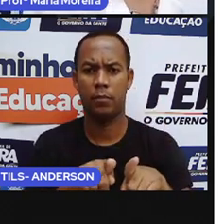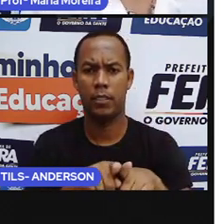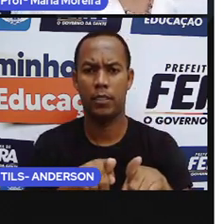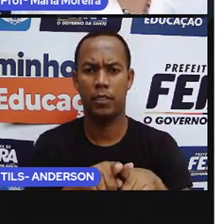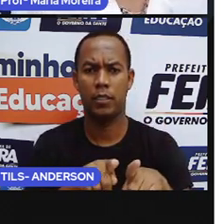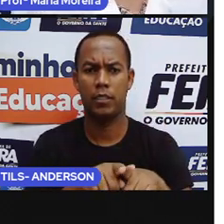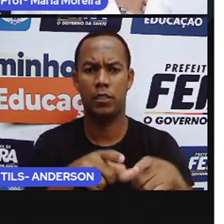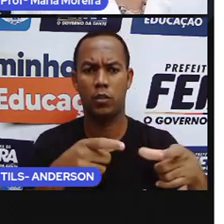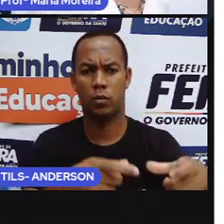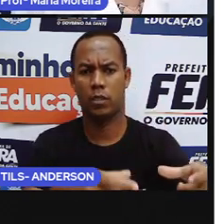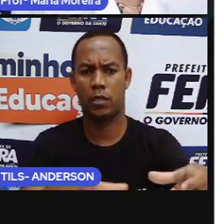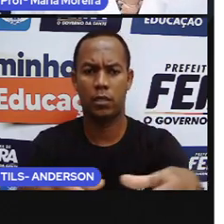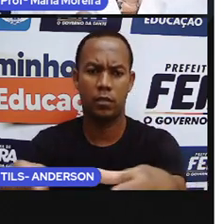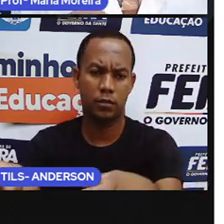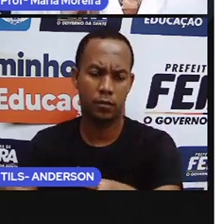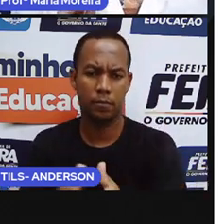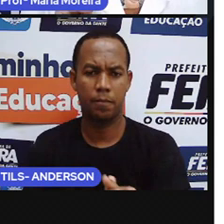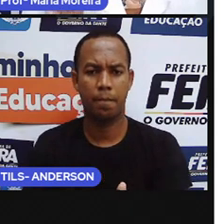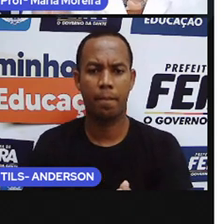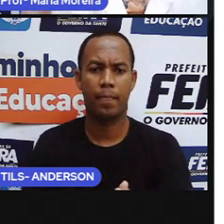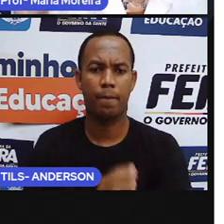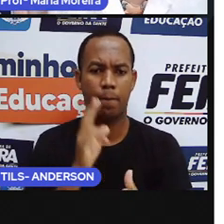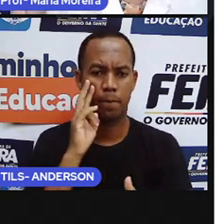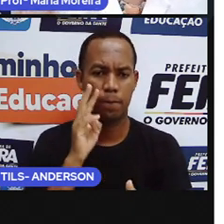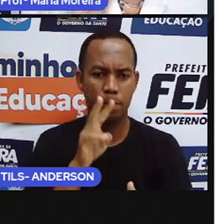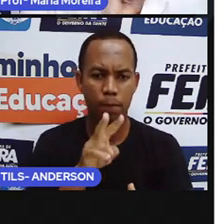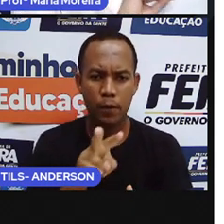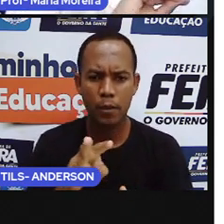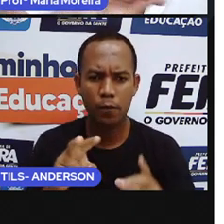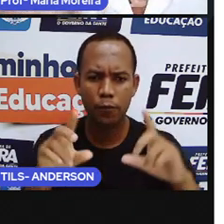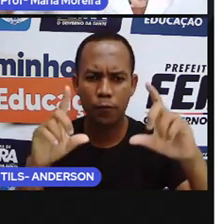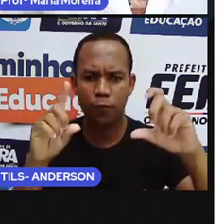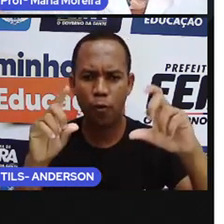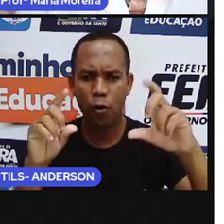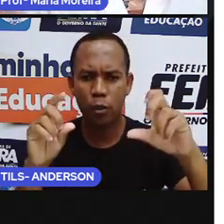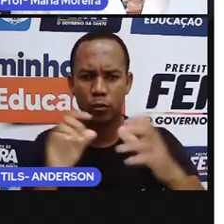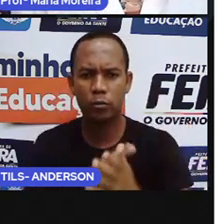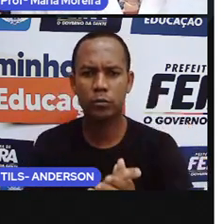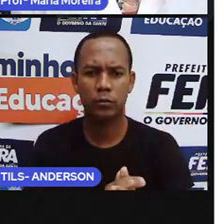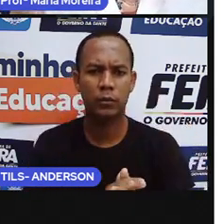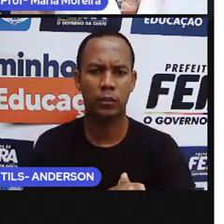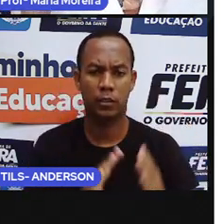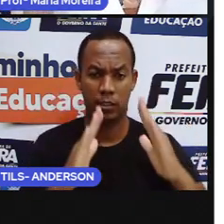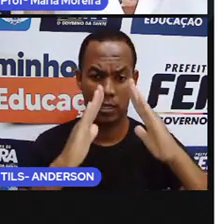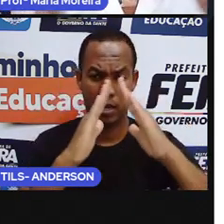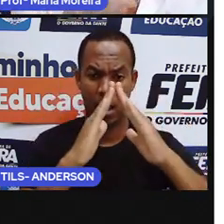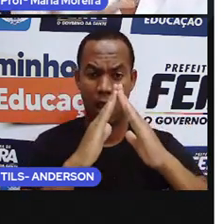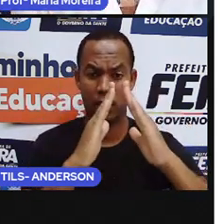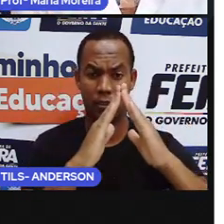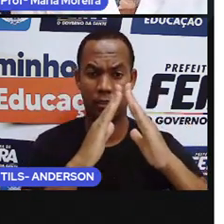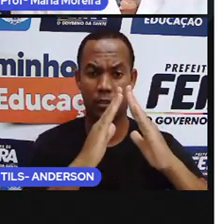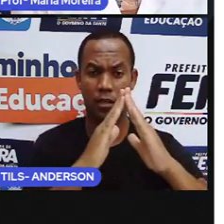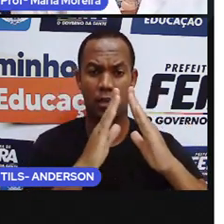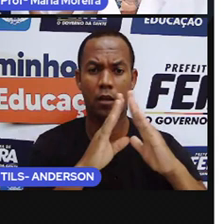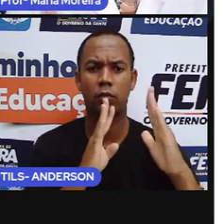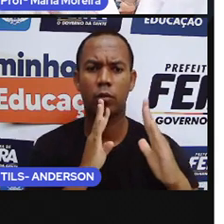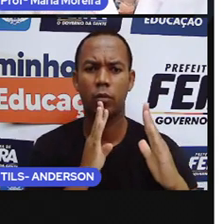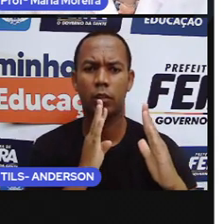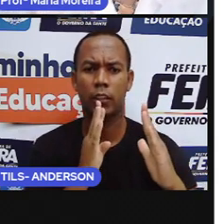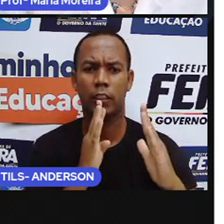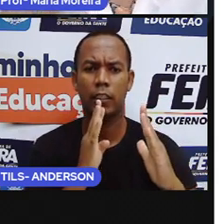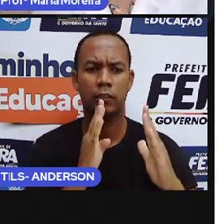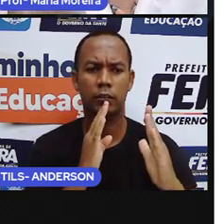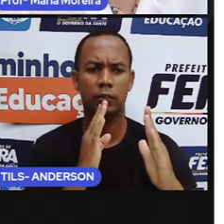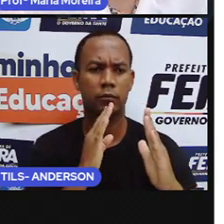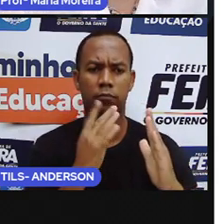lugares. E olha só, se a gente reparar aí nessa foto, são o quê? Casos que a gente já conhece, né, casos de